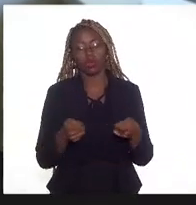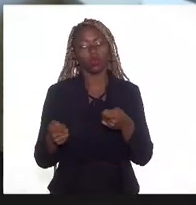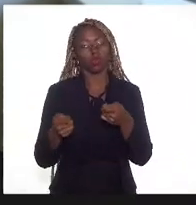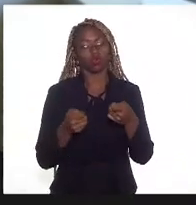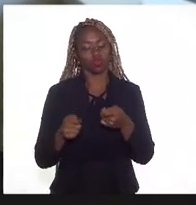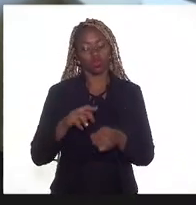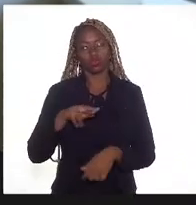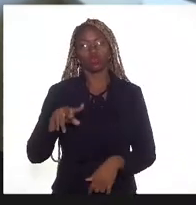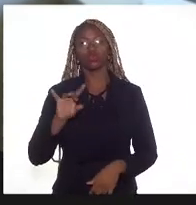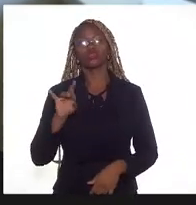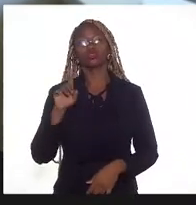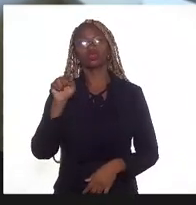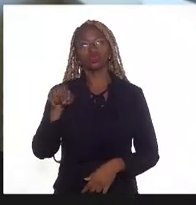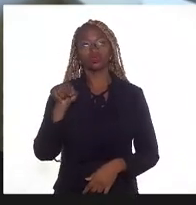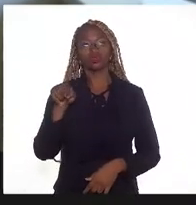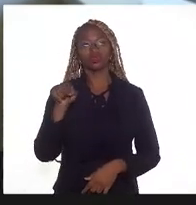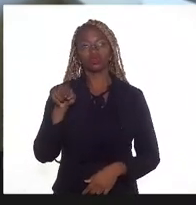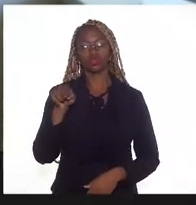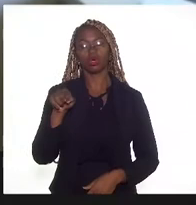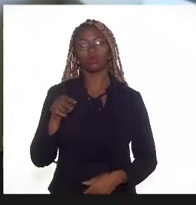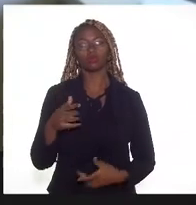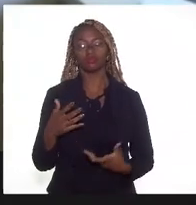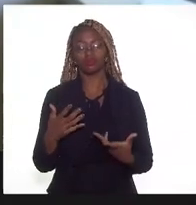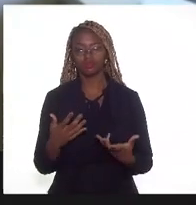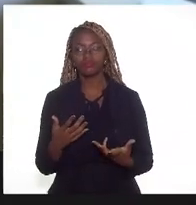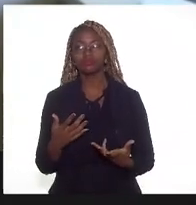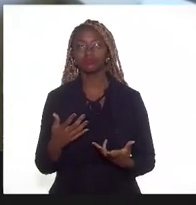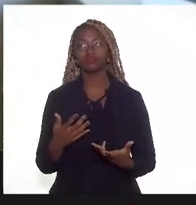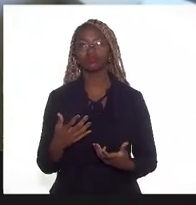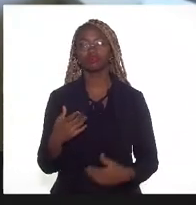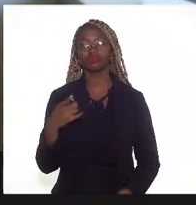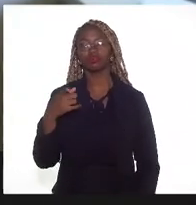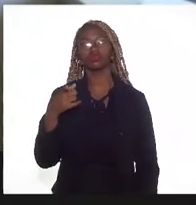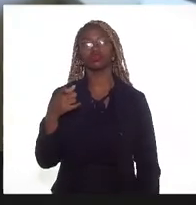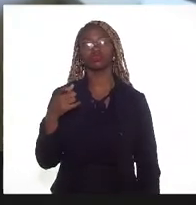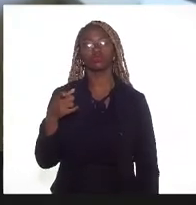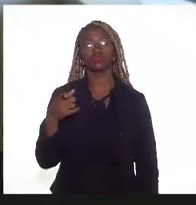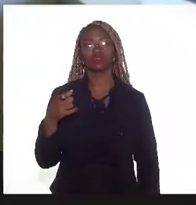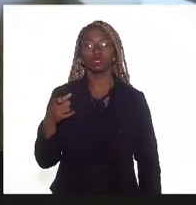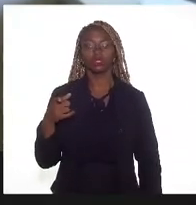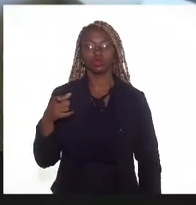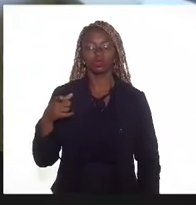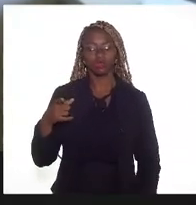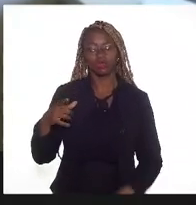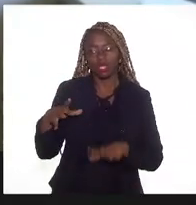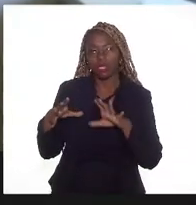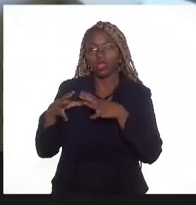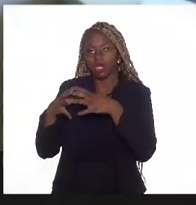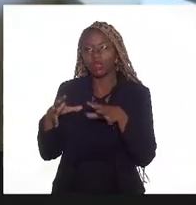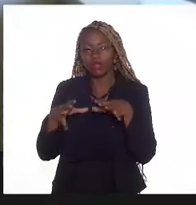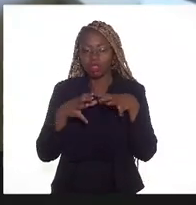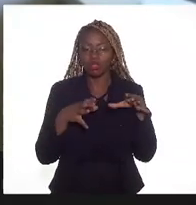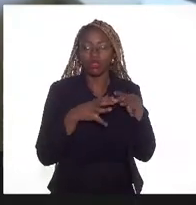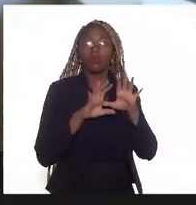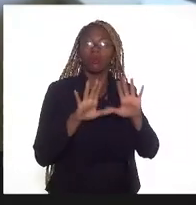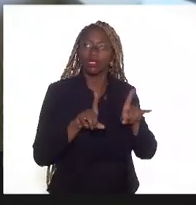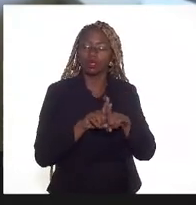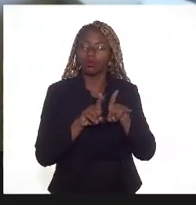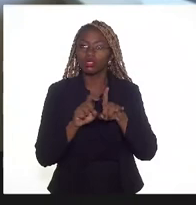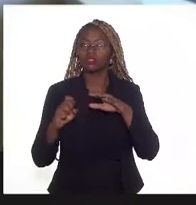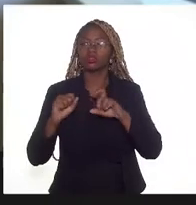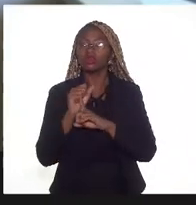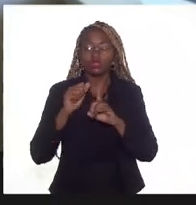não só dos entes fiscalizadores, como de toda a sociedade. Então, queria